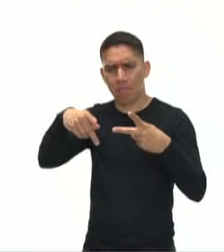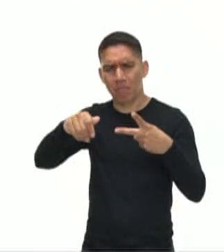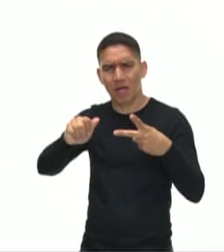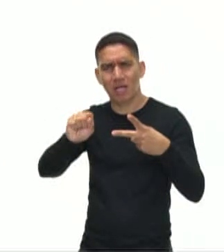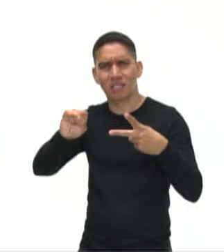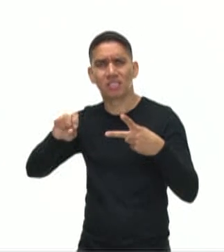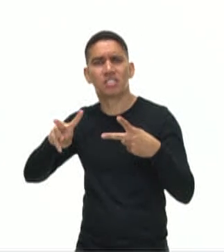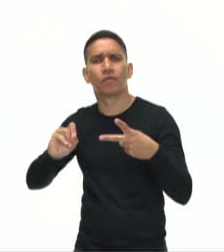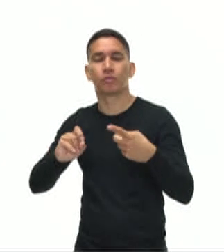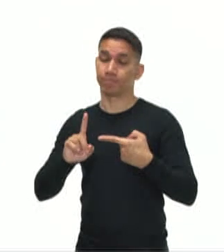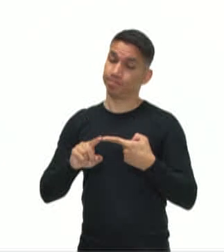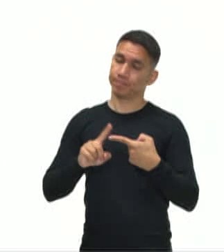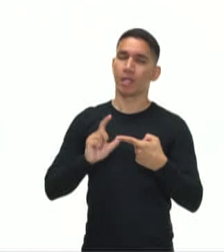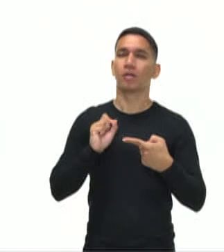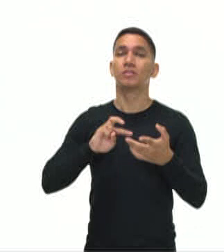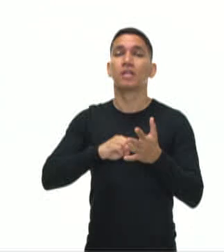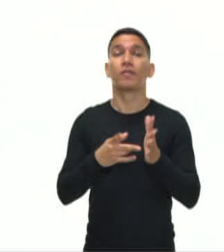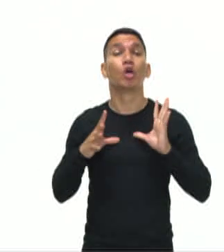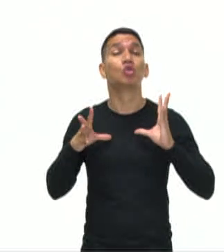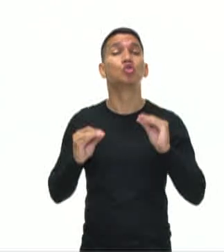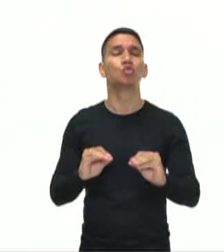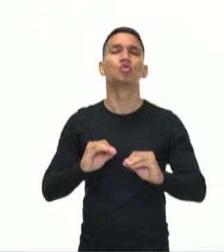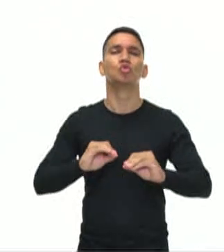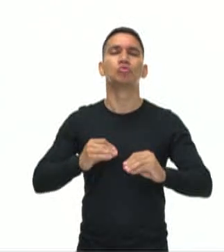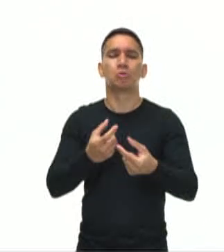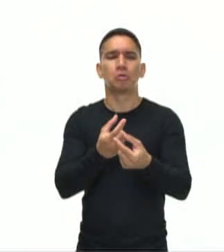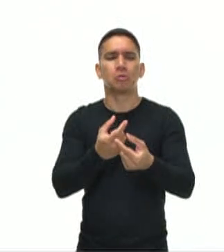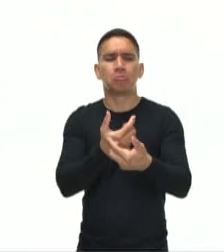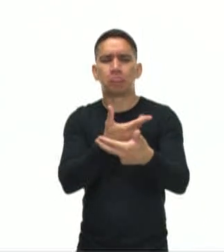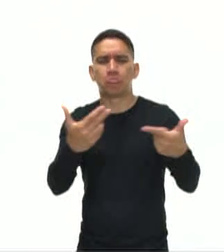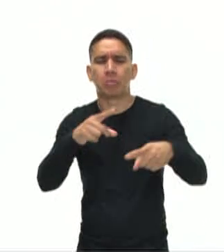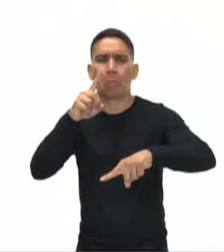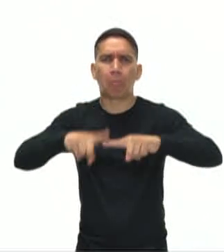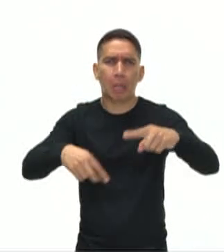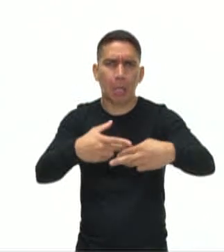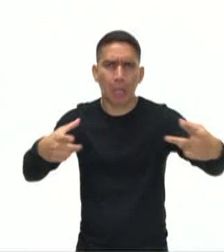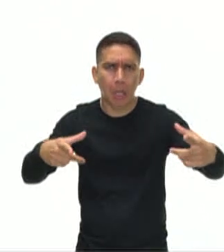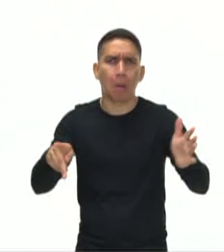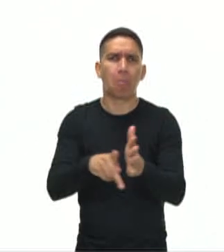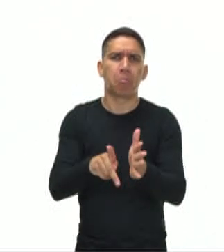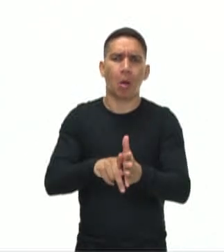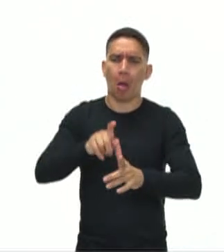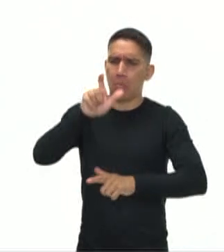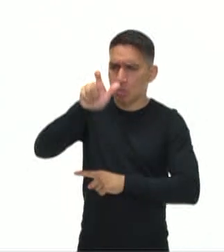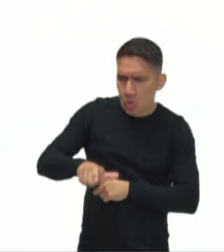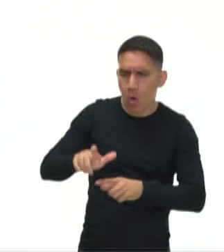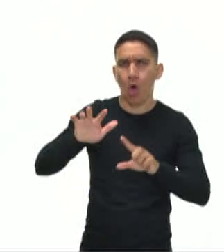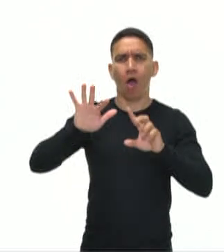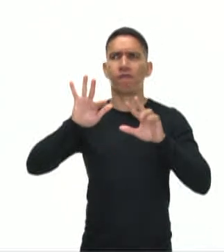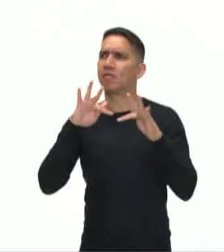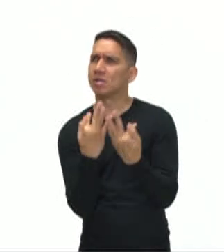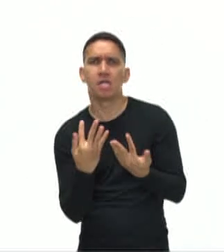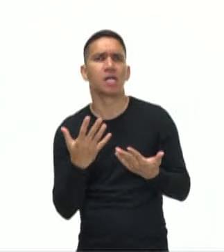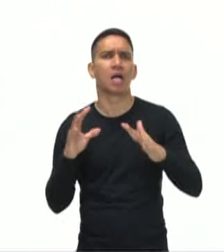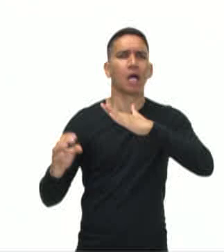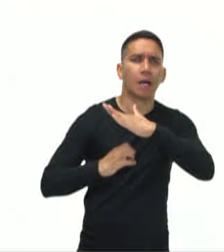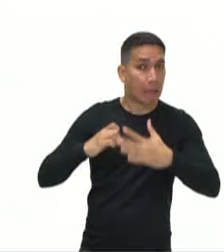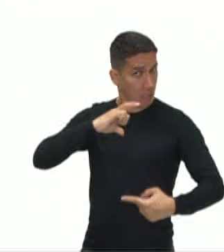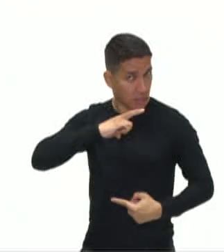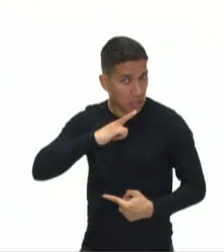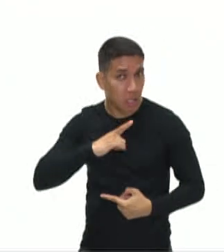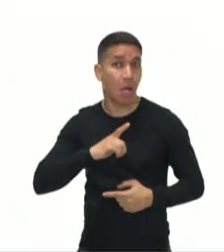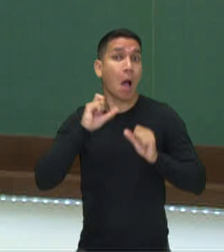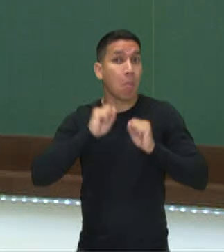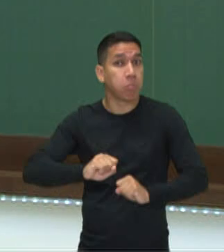Ativo financeiro é todos aqueles bens e posses que uma pessoa, uma família, uma empresa possui que